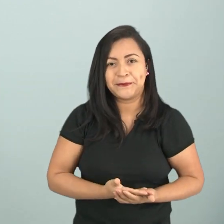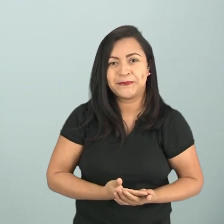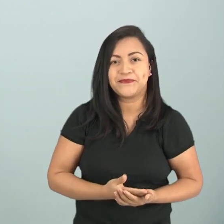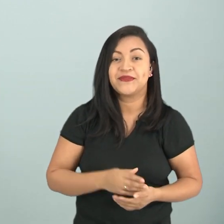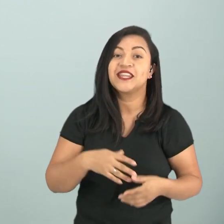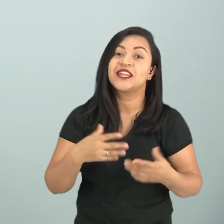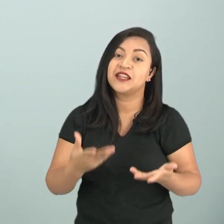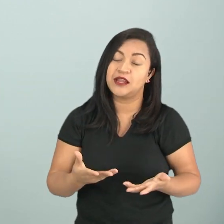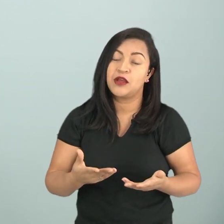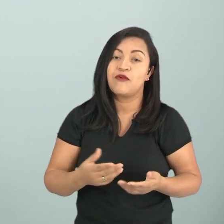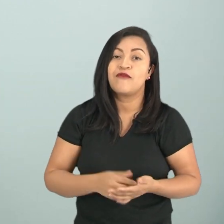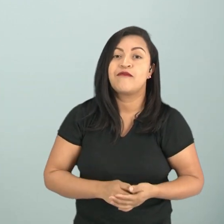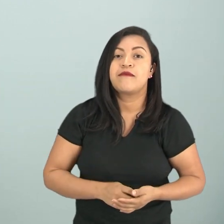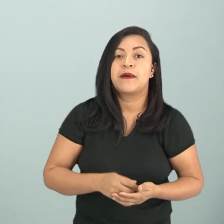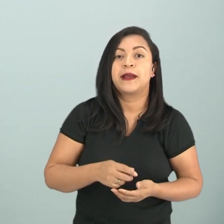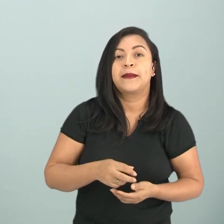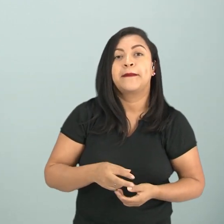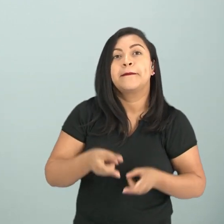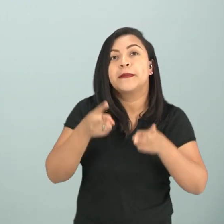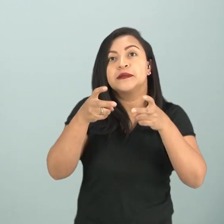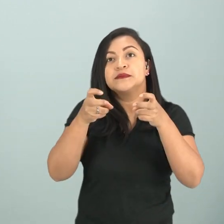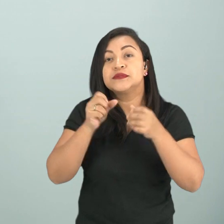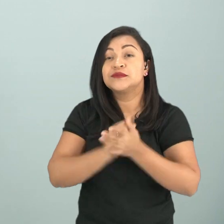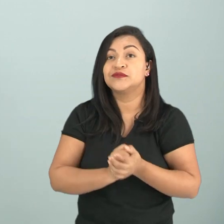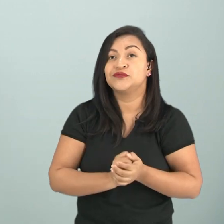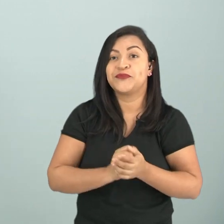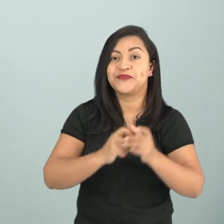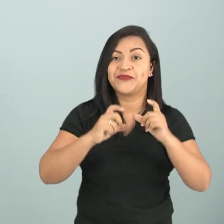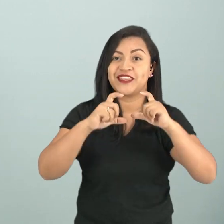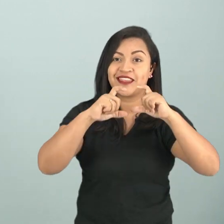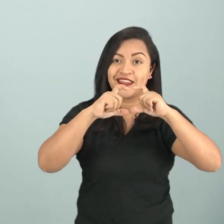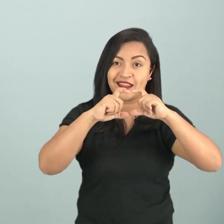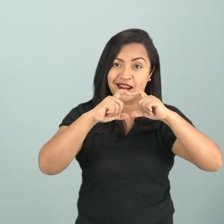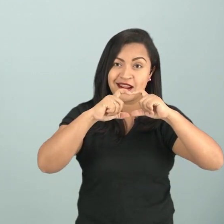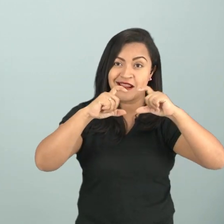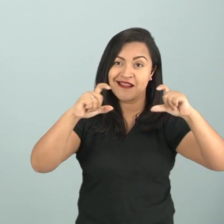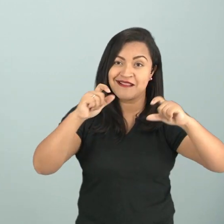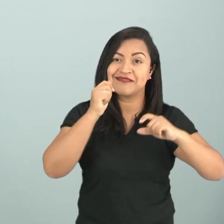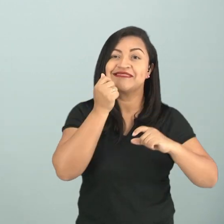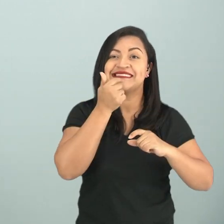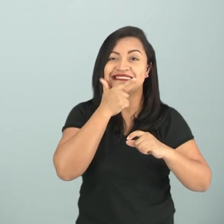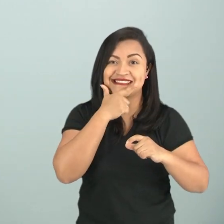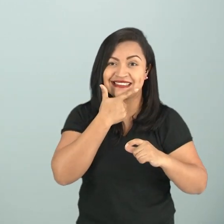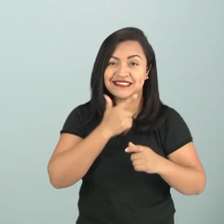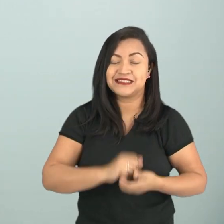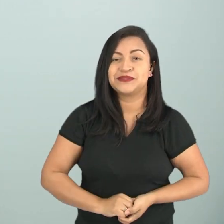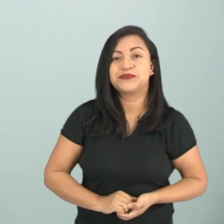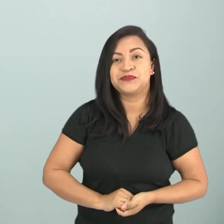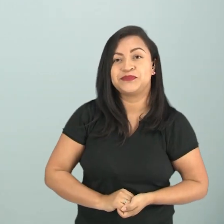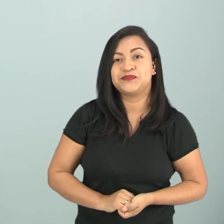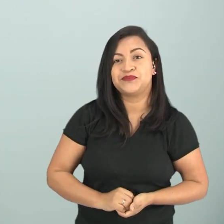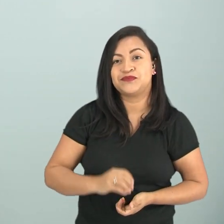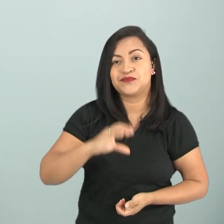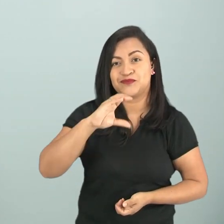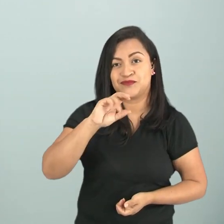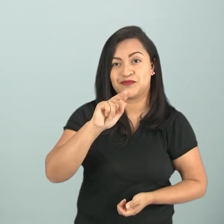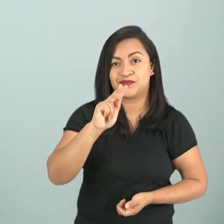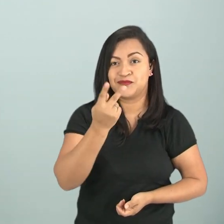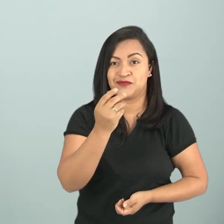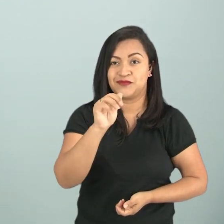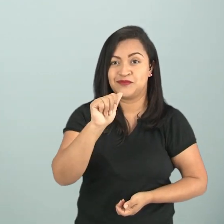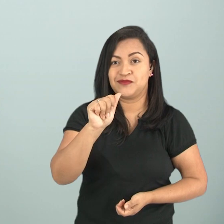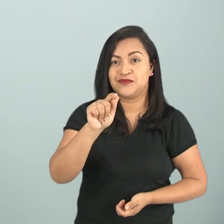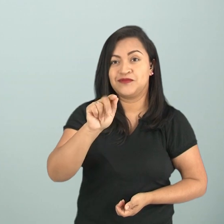verificamos que esse texto se trata do gênero charge, se trata de uma charge. Nessa aula que vocês